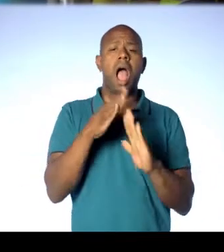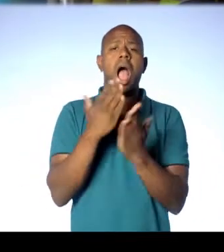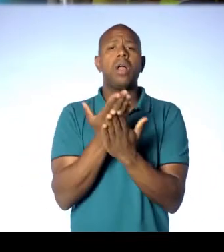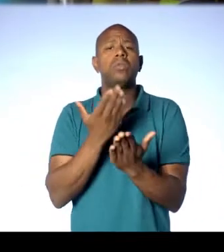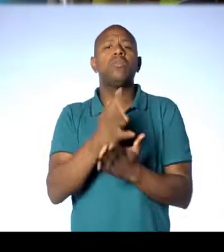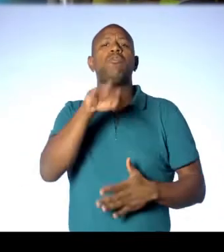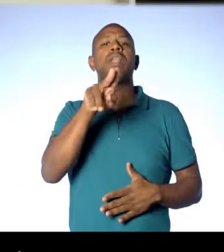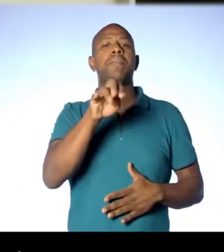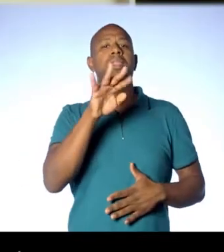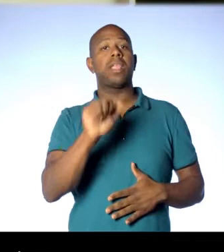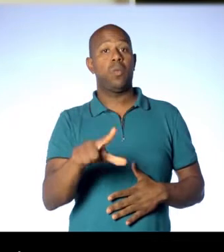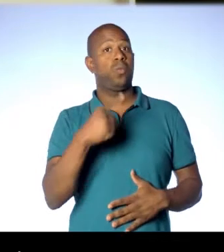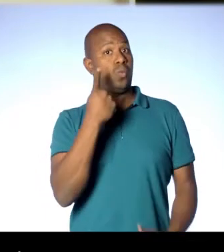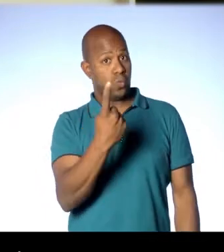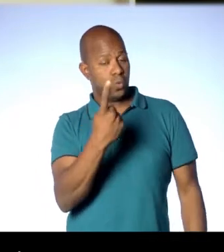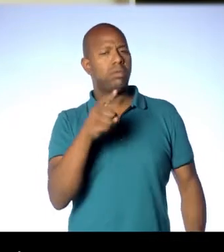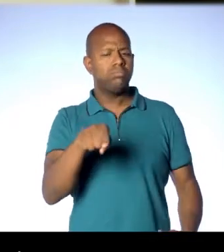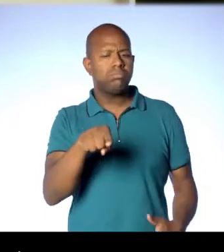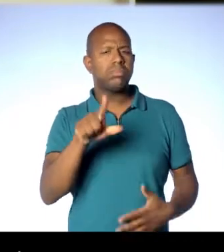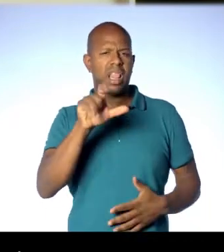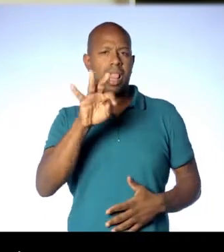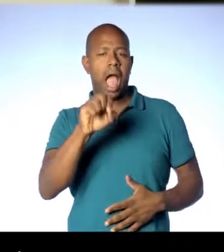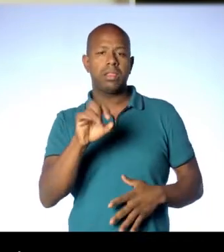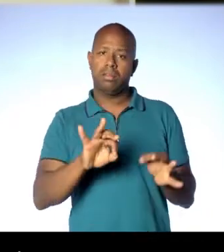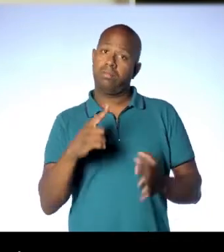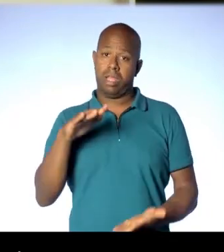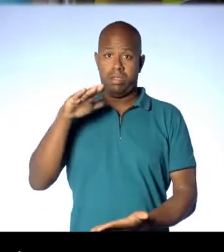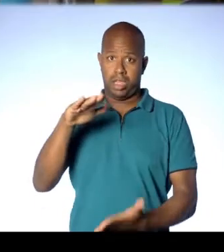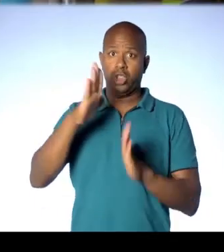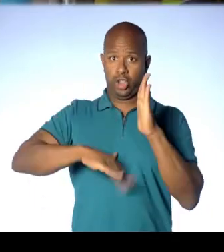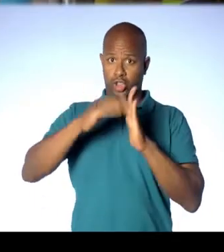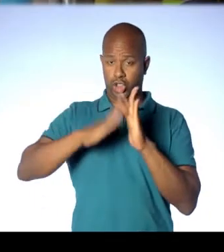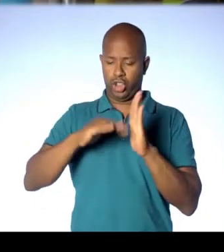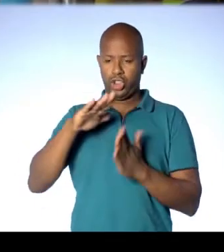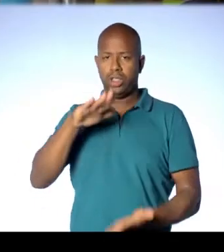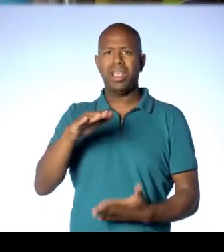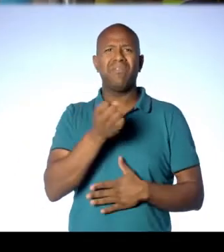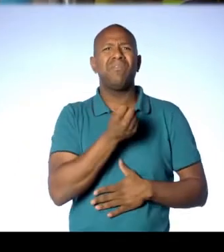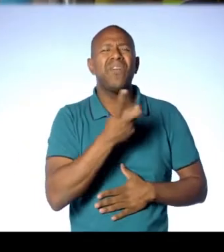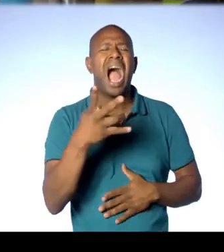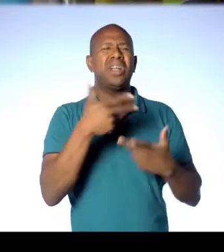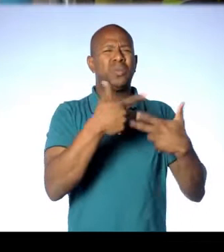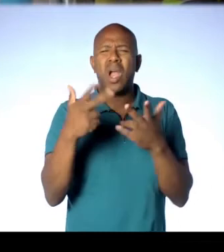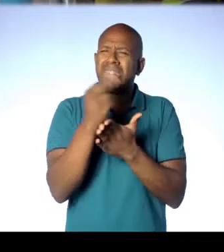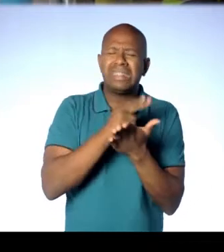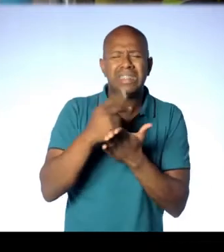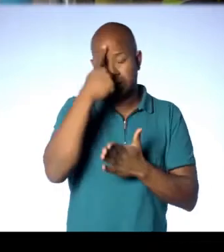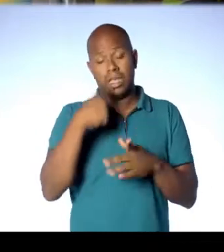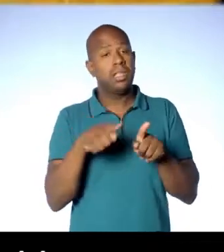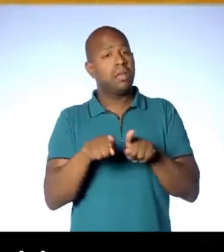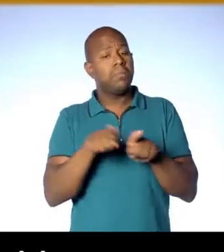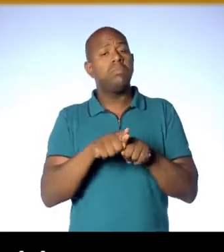1. Vamos nessa? A lata de criação de histórias ela é formada por uma lata de tinta vários imãs ilustrados e o apoio de um telefone